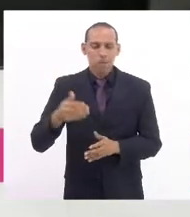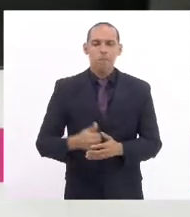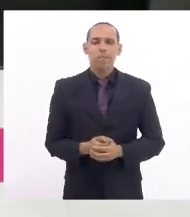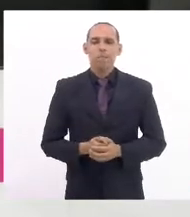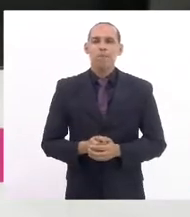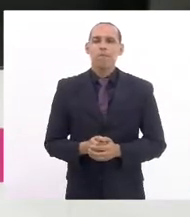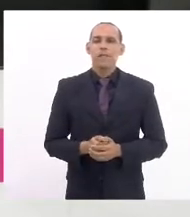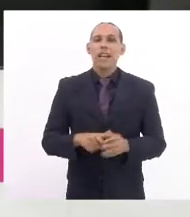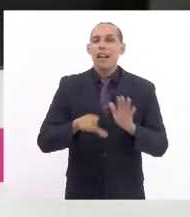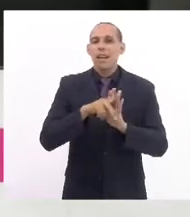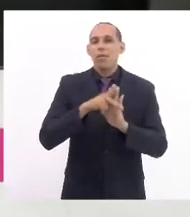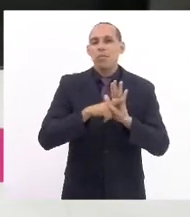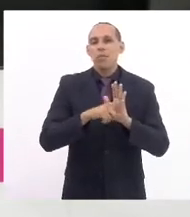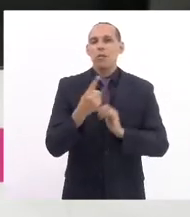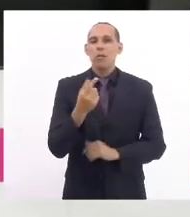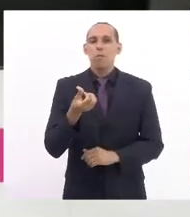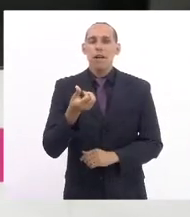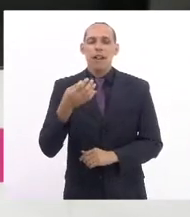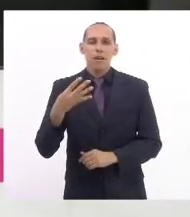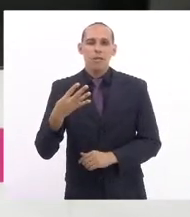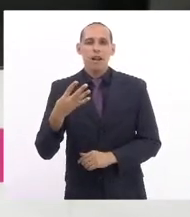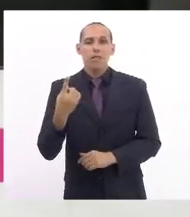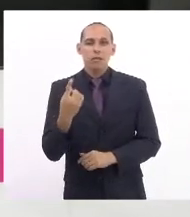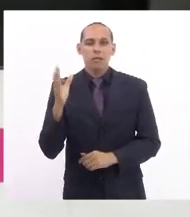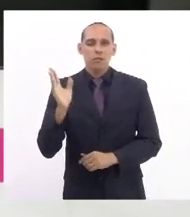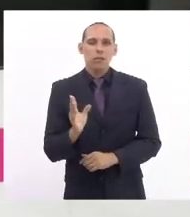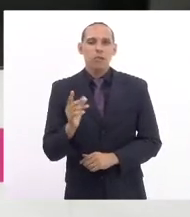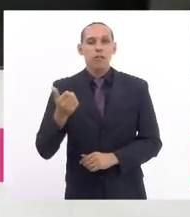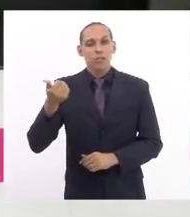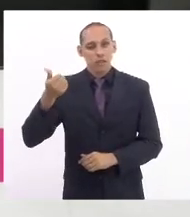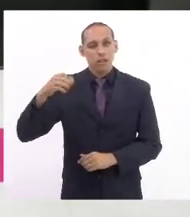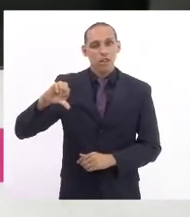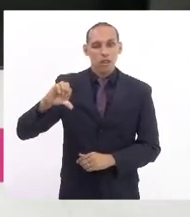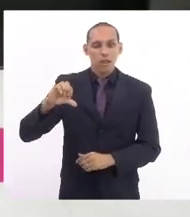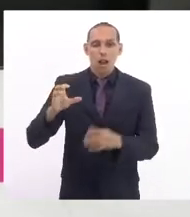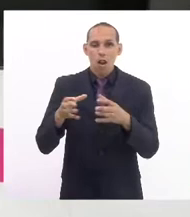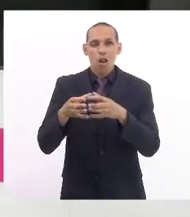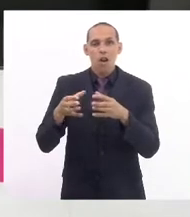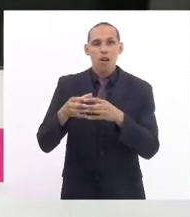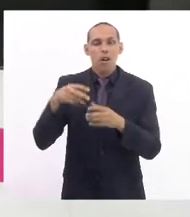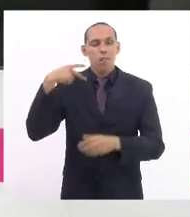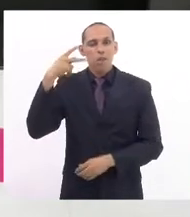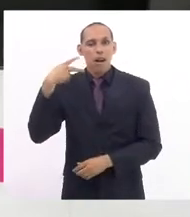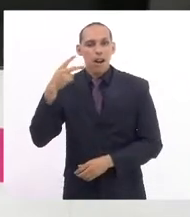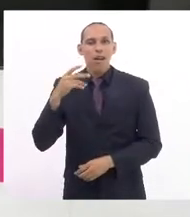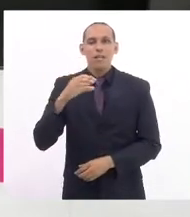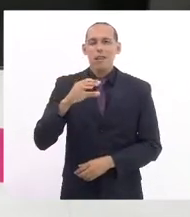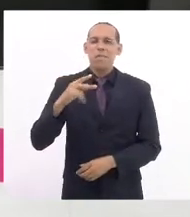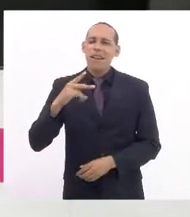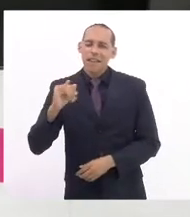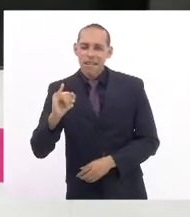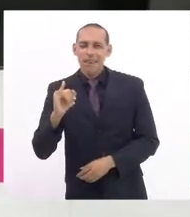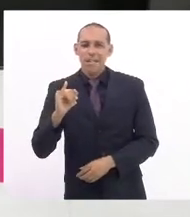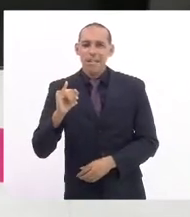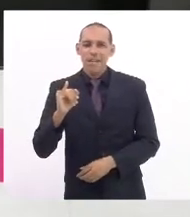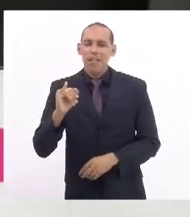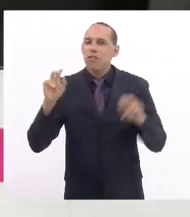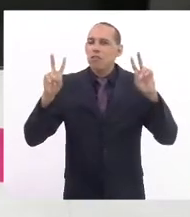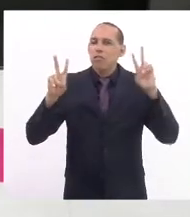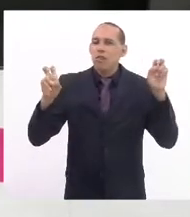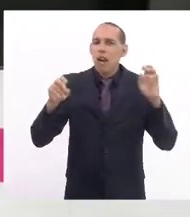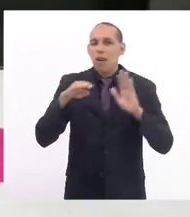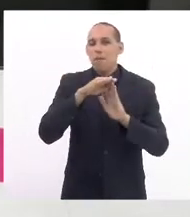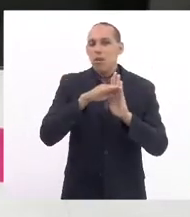Projeto de lei número 1641-2019, de autoria da Comissão Parlamentar de Inquérito, que dispõe sobre o Programa